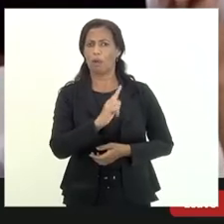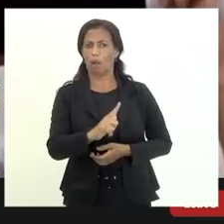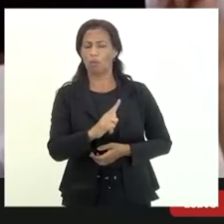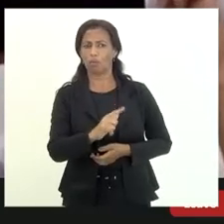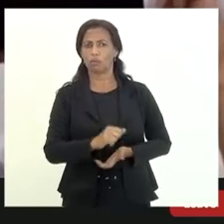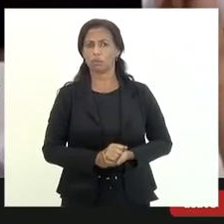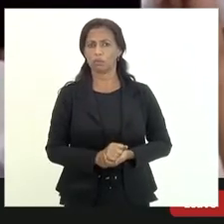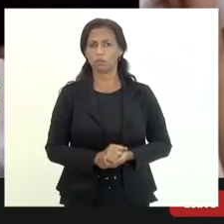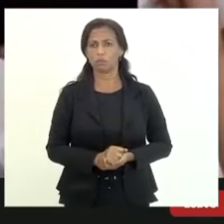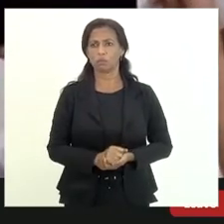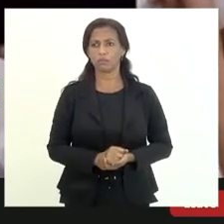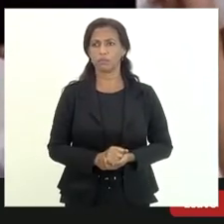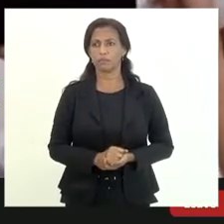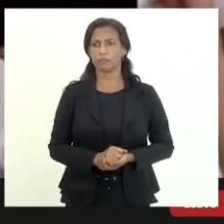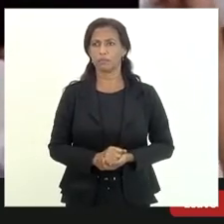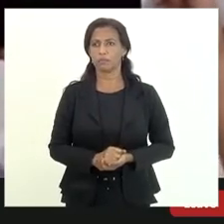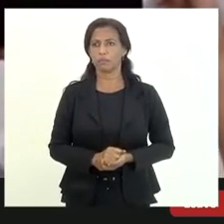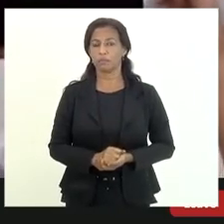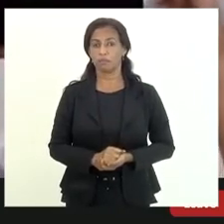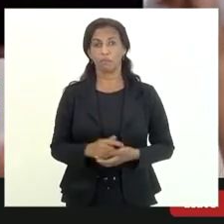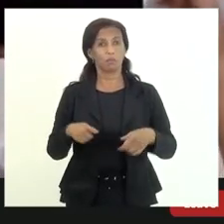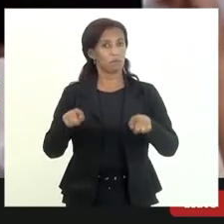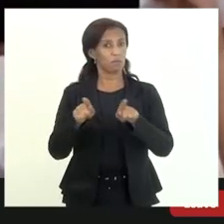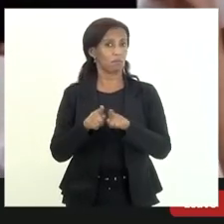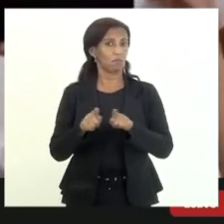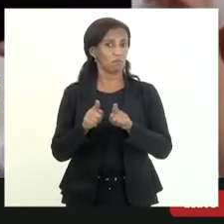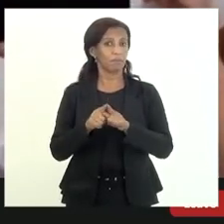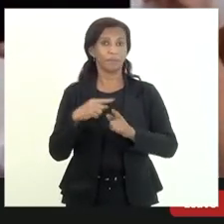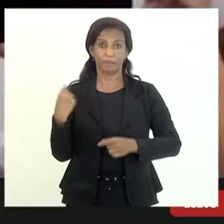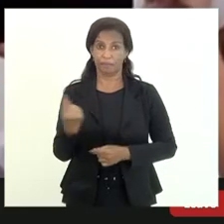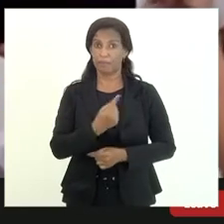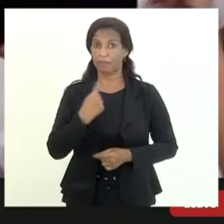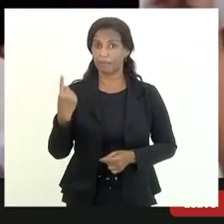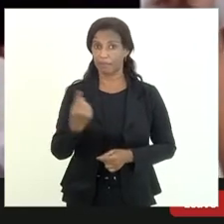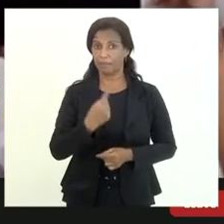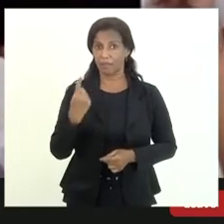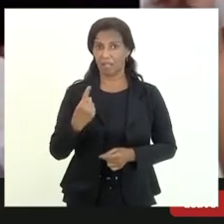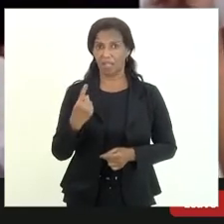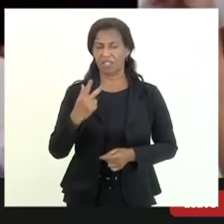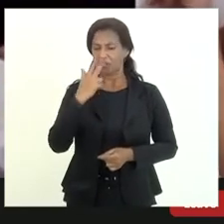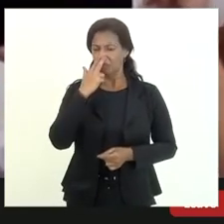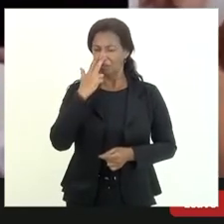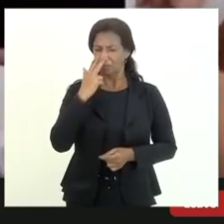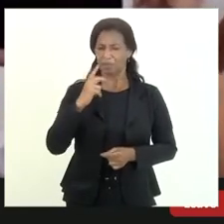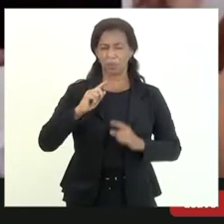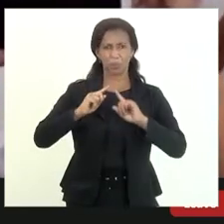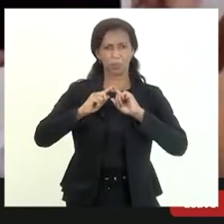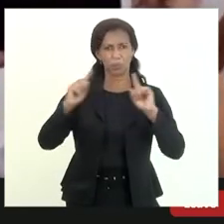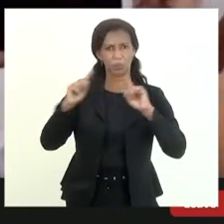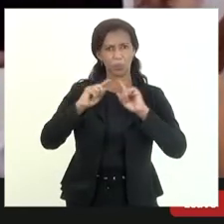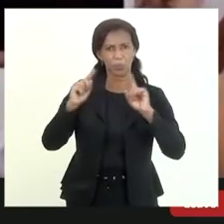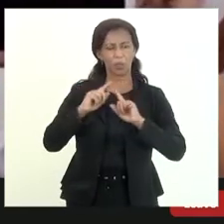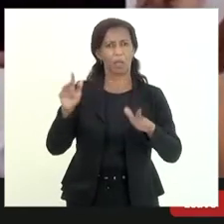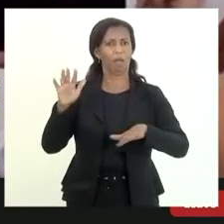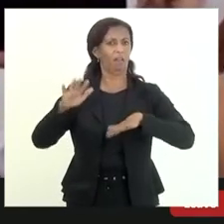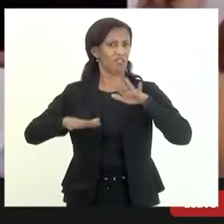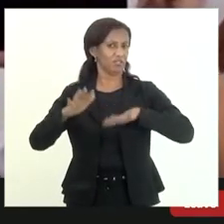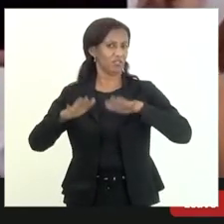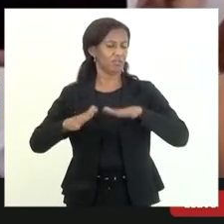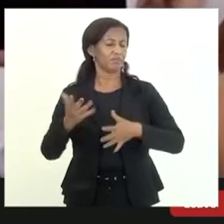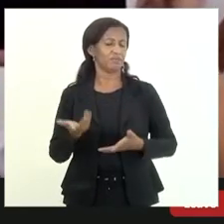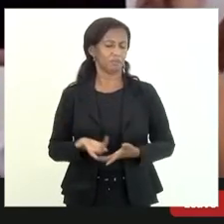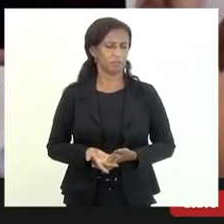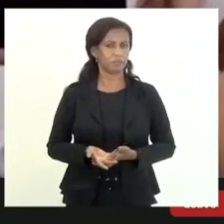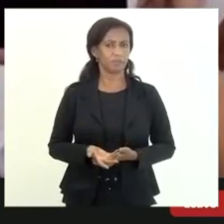outra classificação aliás a gente brigava às vezes no bom sentido